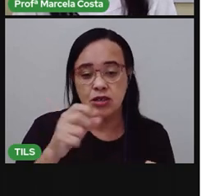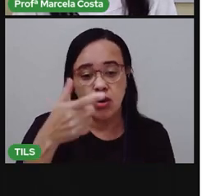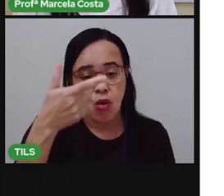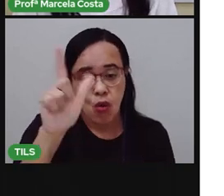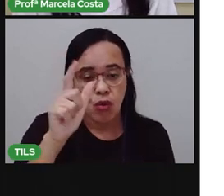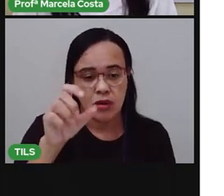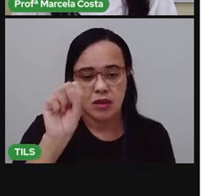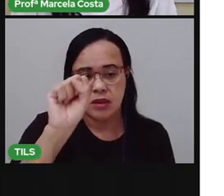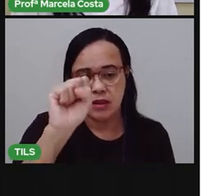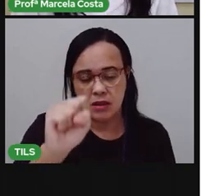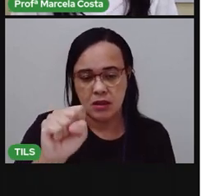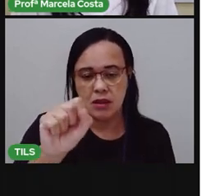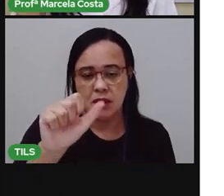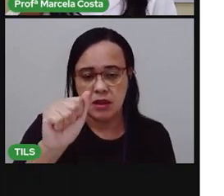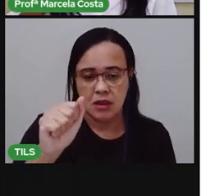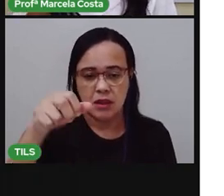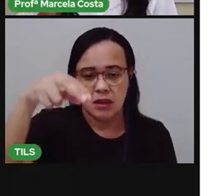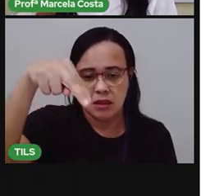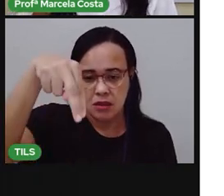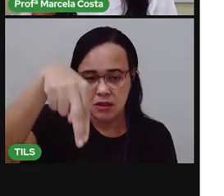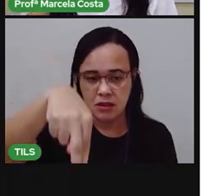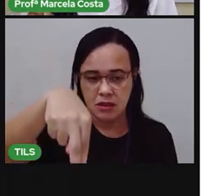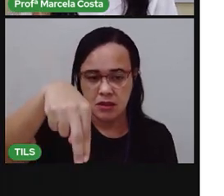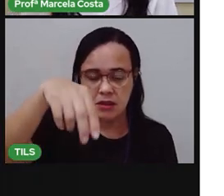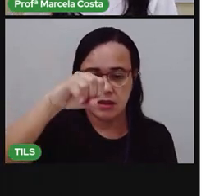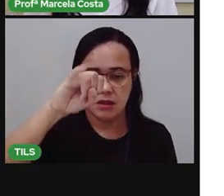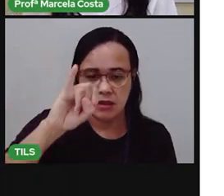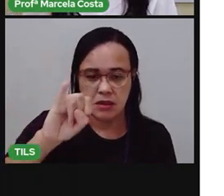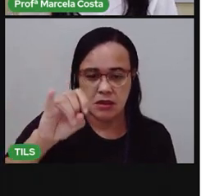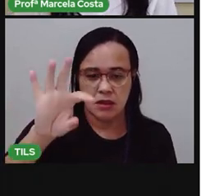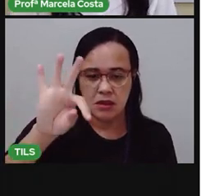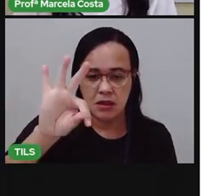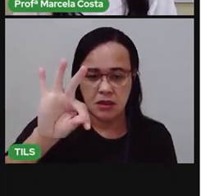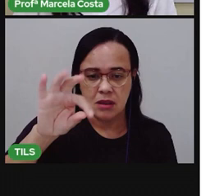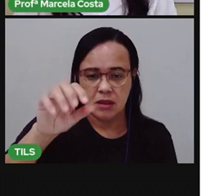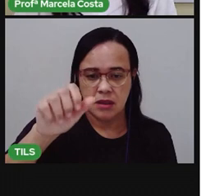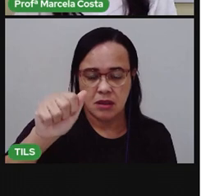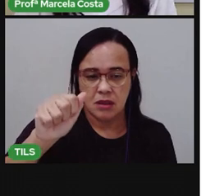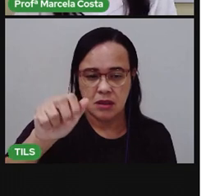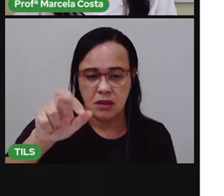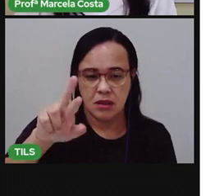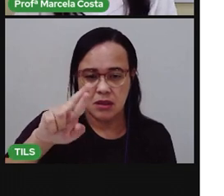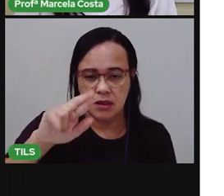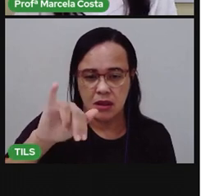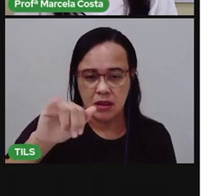o nome de um outro produto que tem duas palavras no nome. Tá vendo?